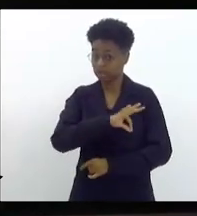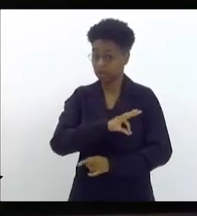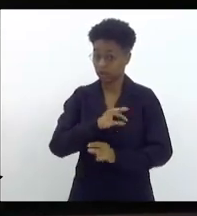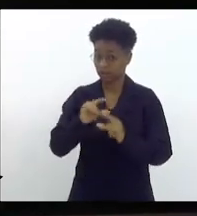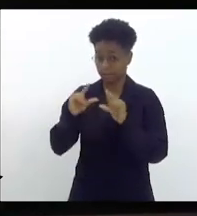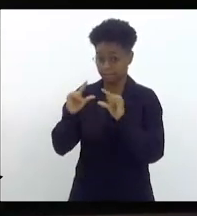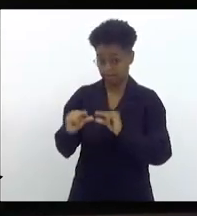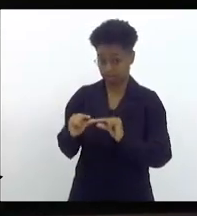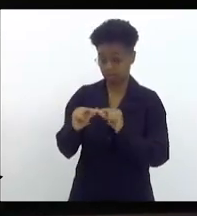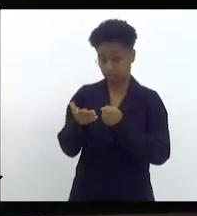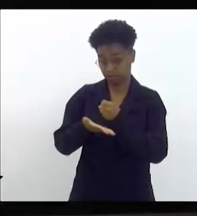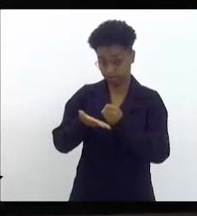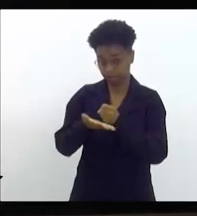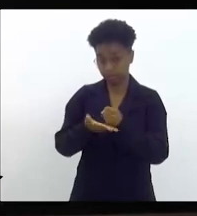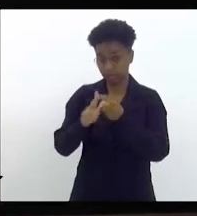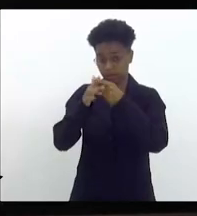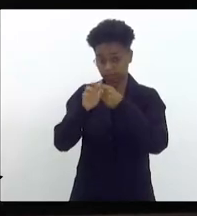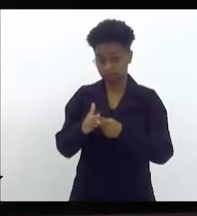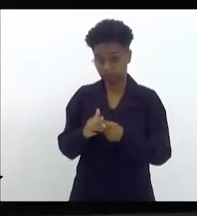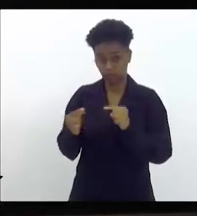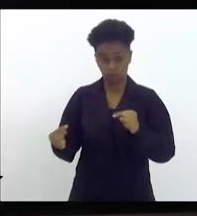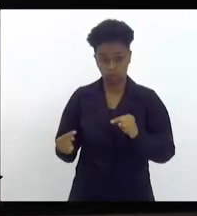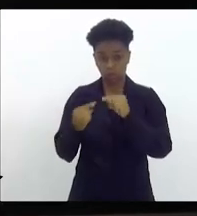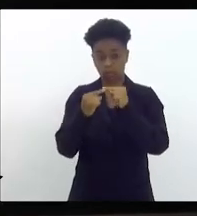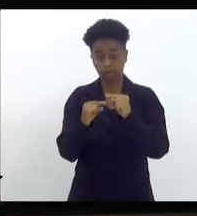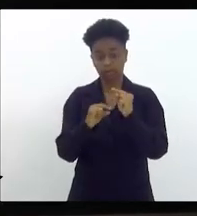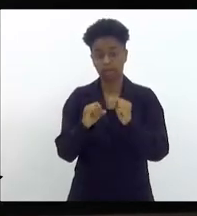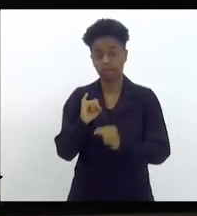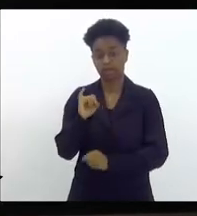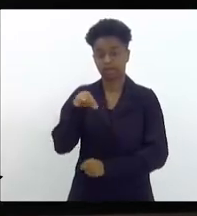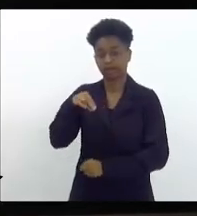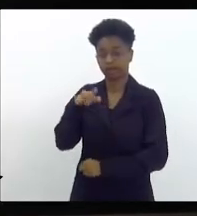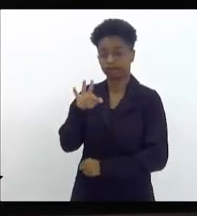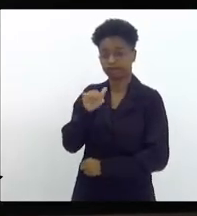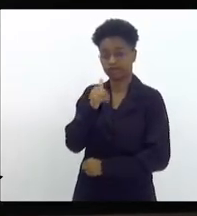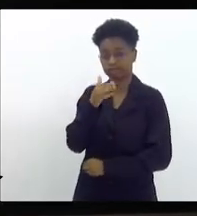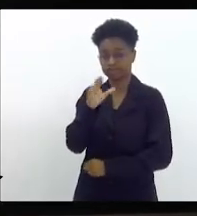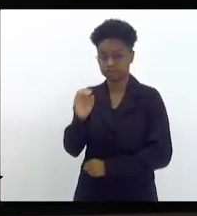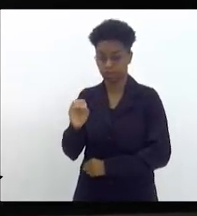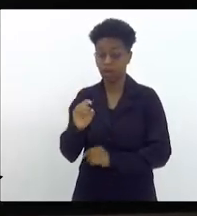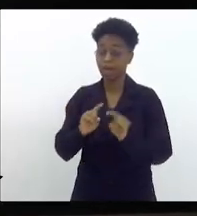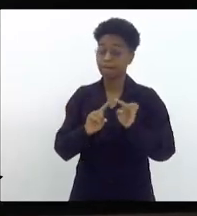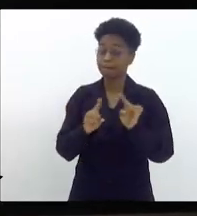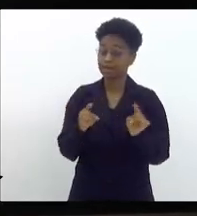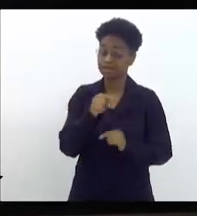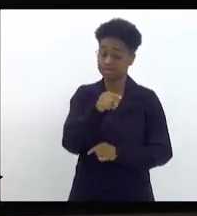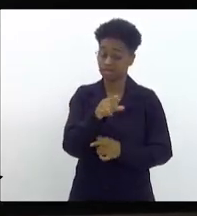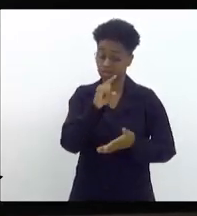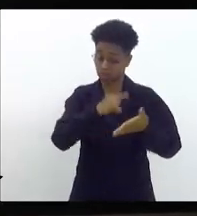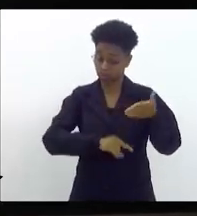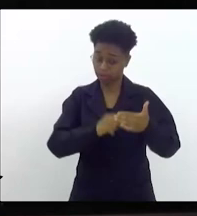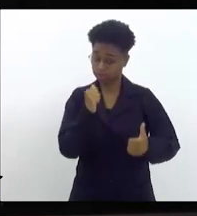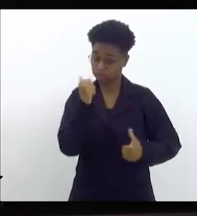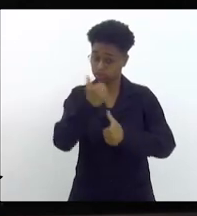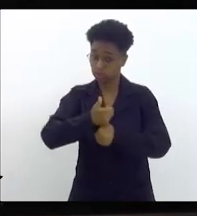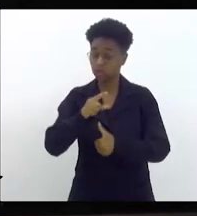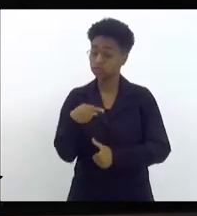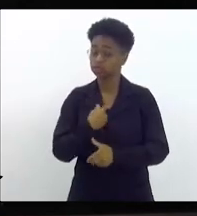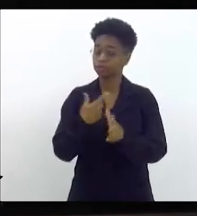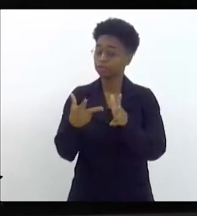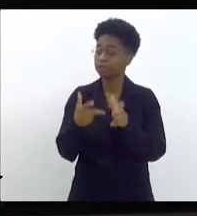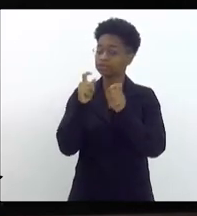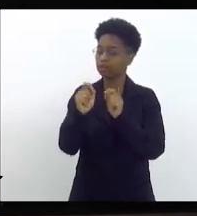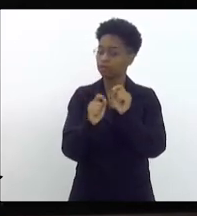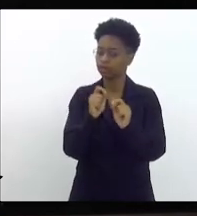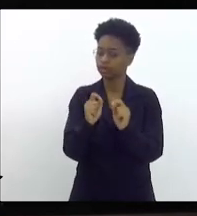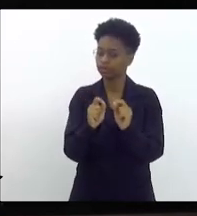reajustar de acordo com a inflação. E ponto. Só que, através desse substitutivo, nós podemos observar que